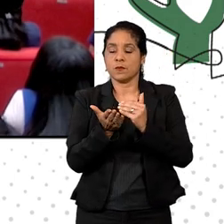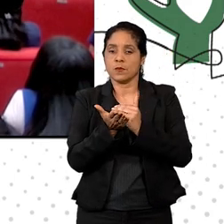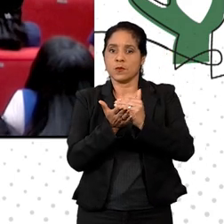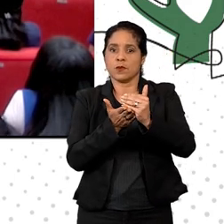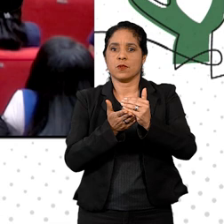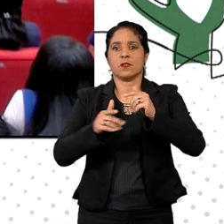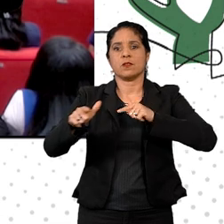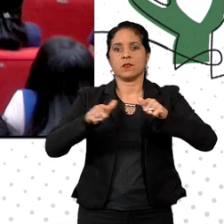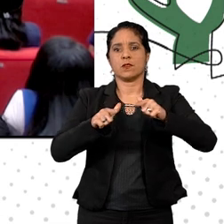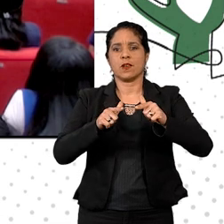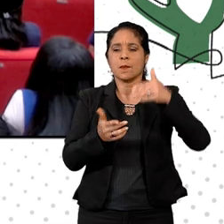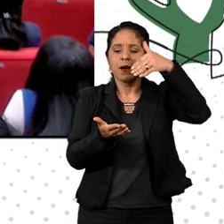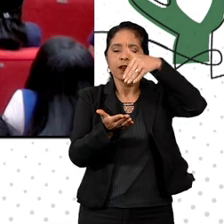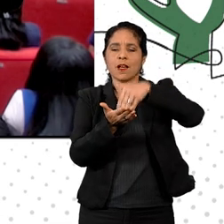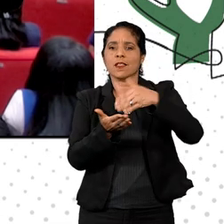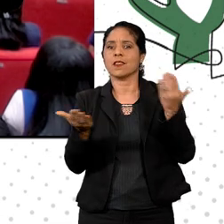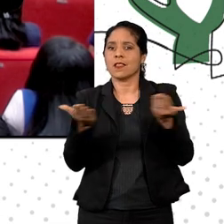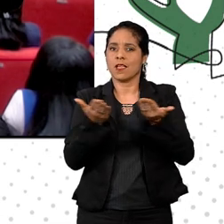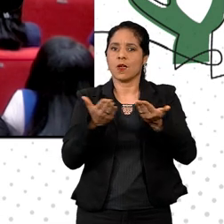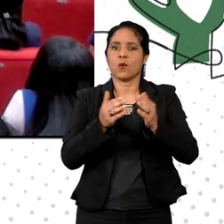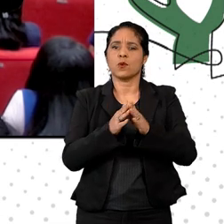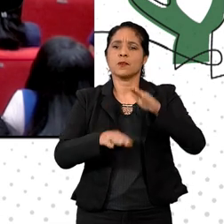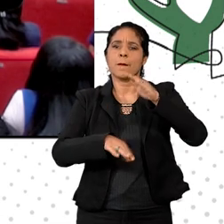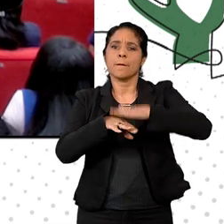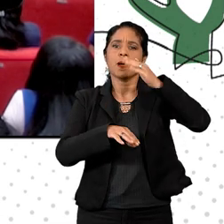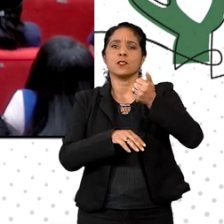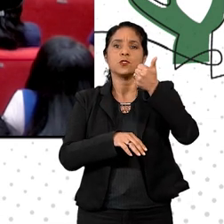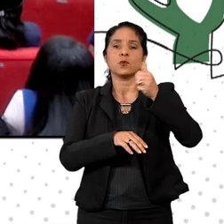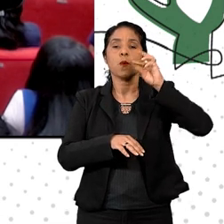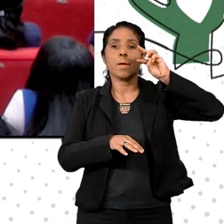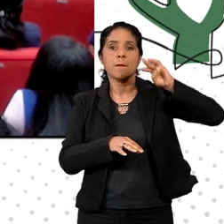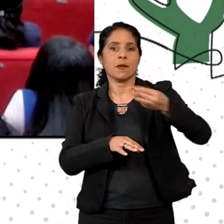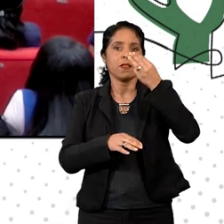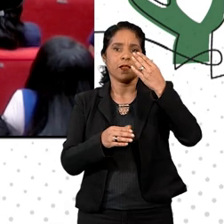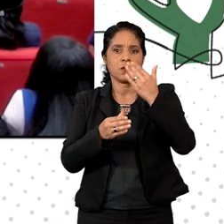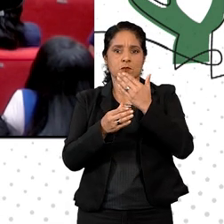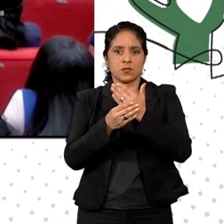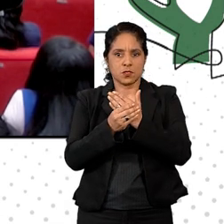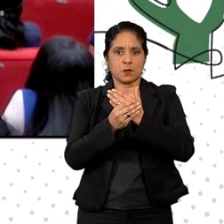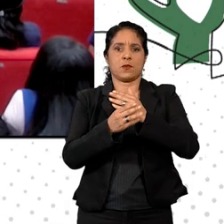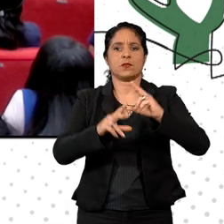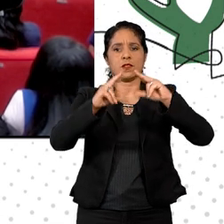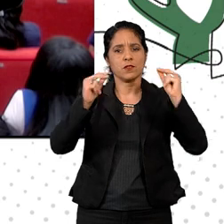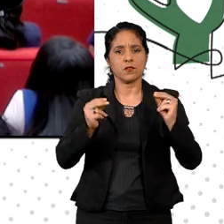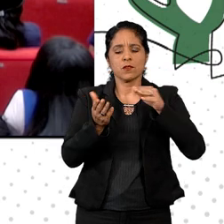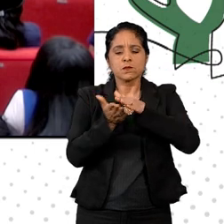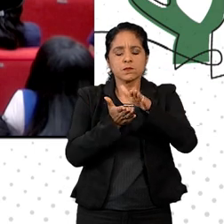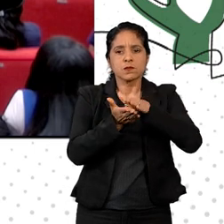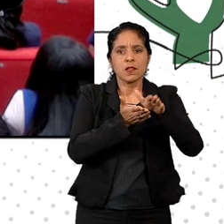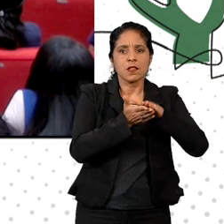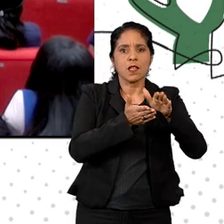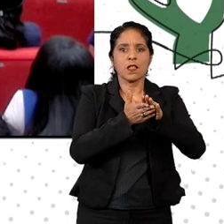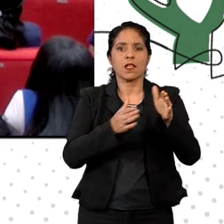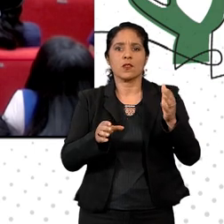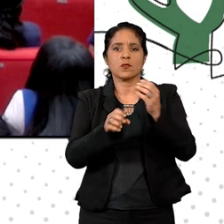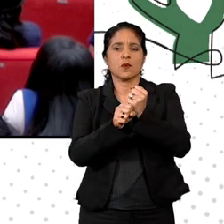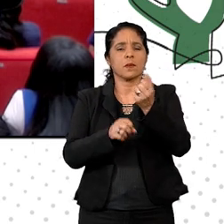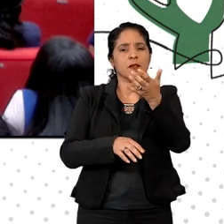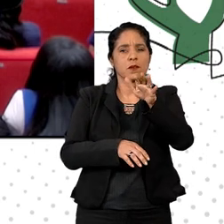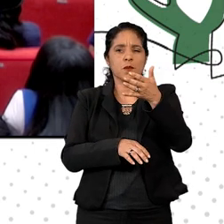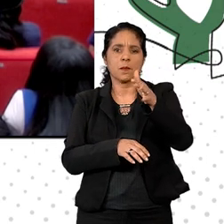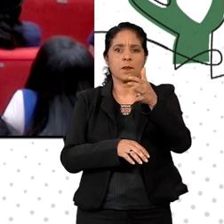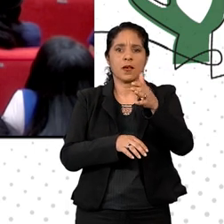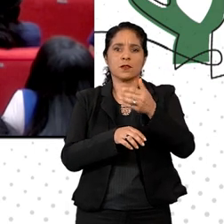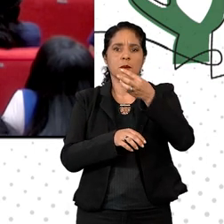atividades até o dia de hoje, mais de um milhão de processos foram virtualizados pela equipe, totalizando aproximadamente